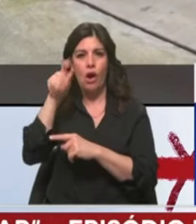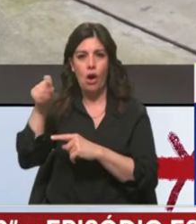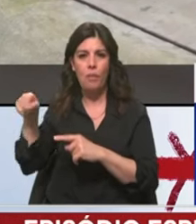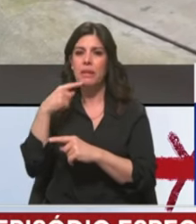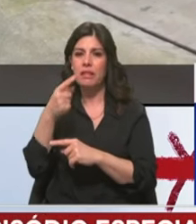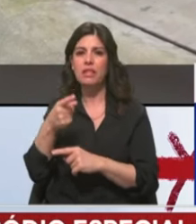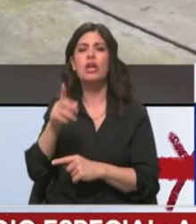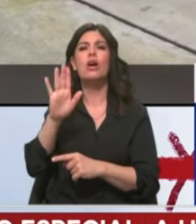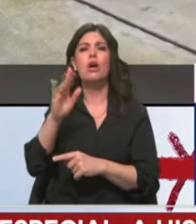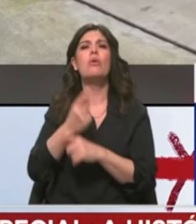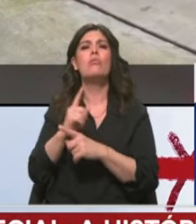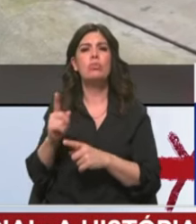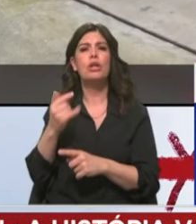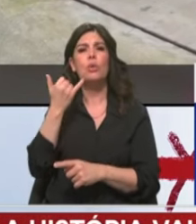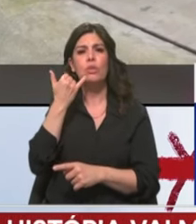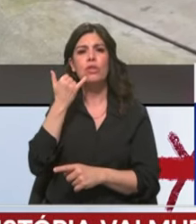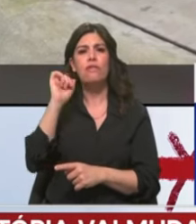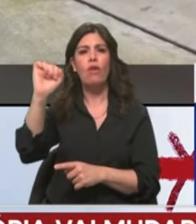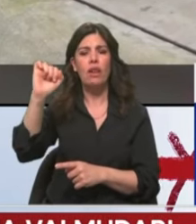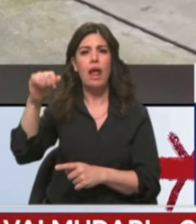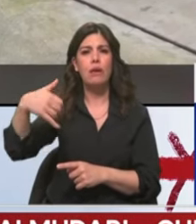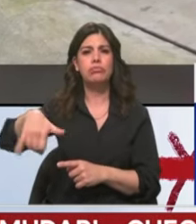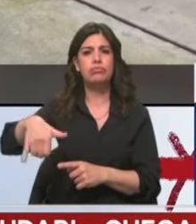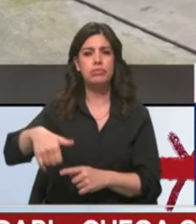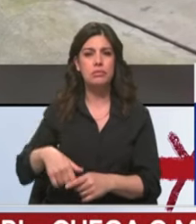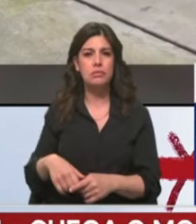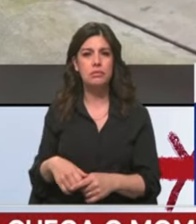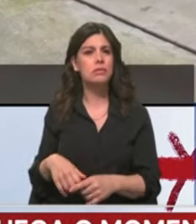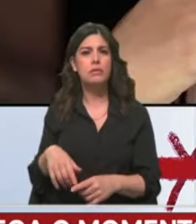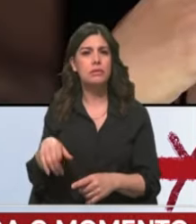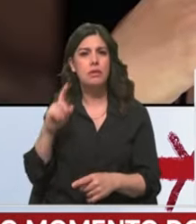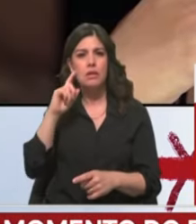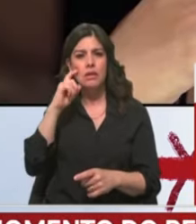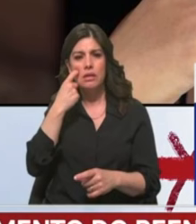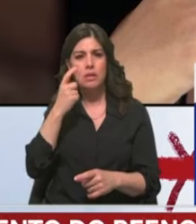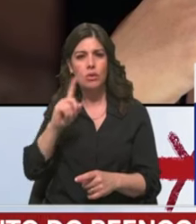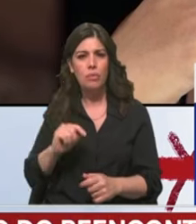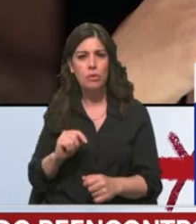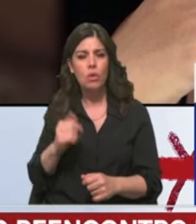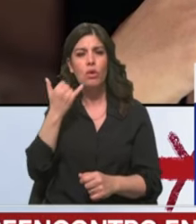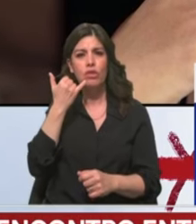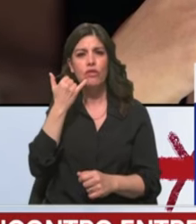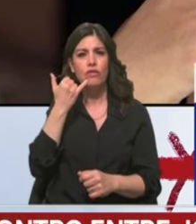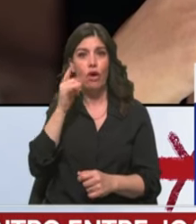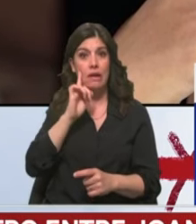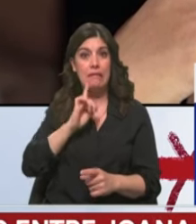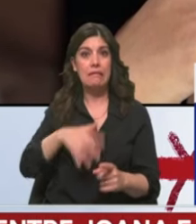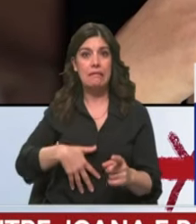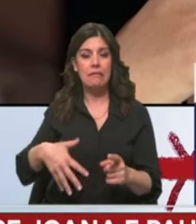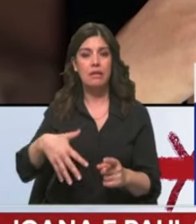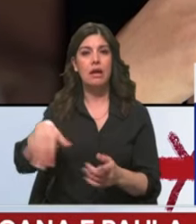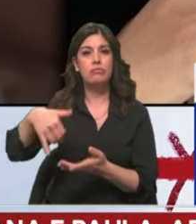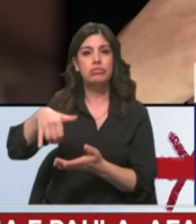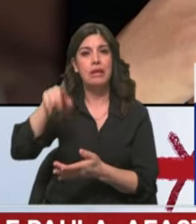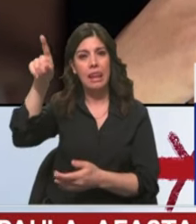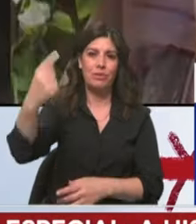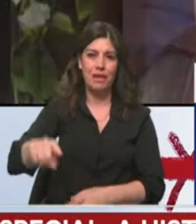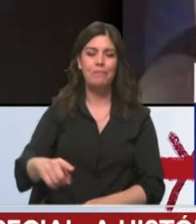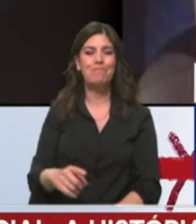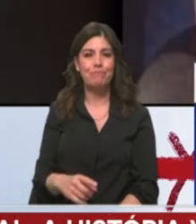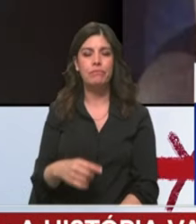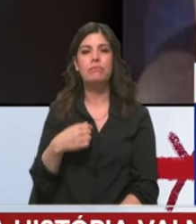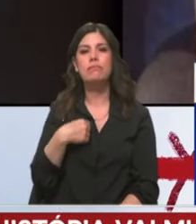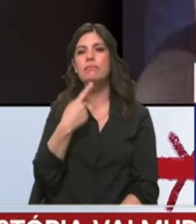que o telefone dela tocou lá? Até ainda não viram porquê que o telefone dela tocou lá? Já deviam ter visto.